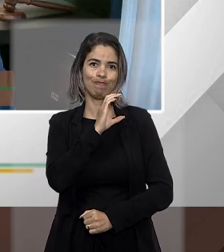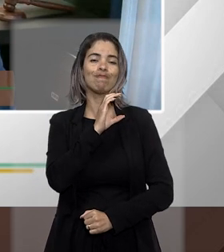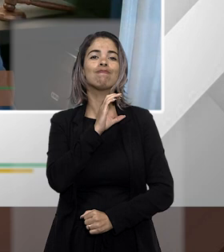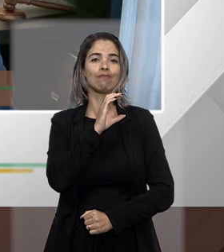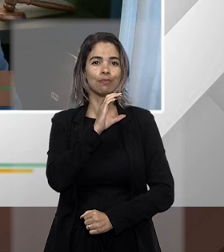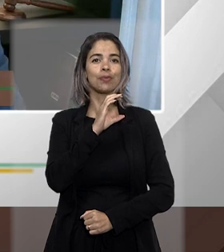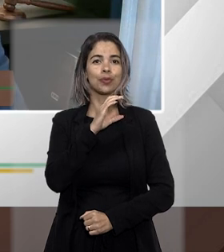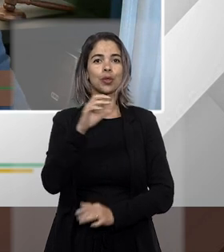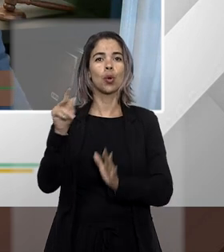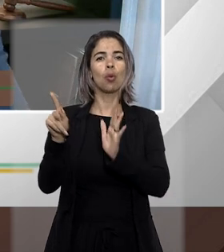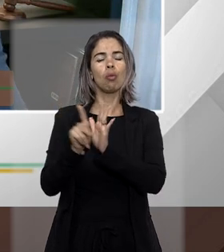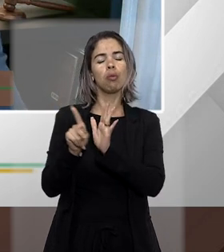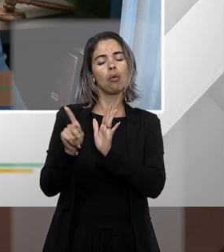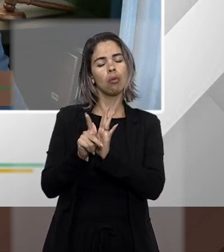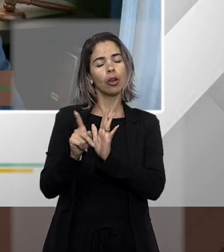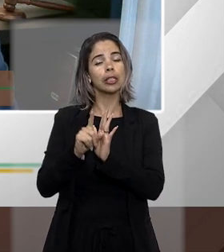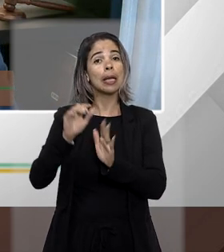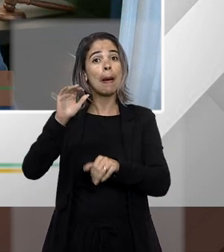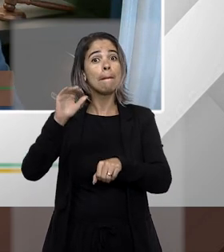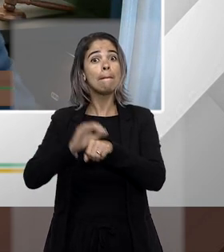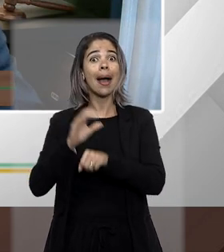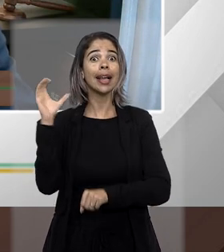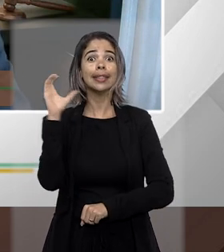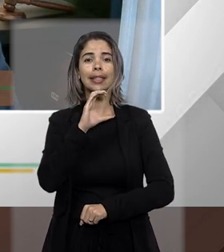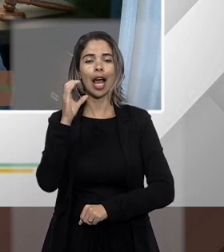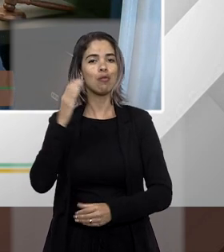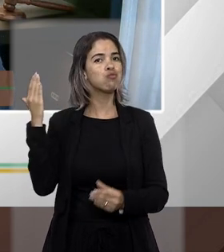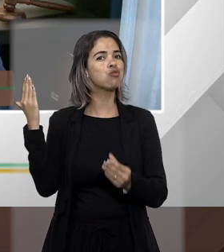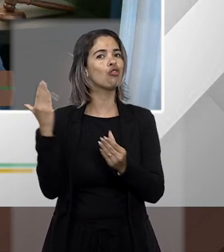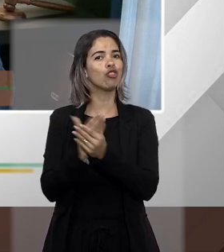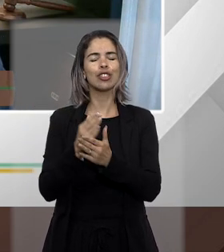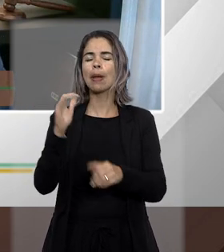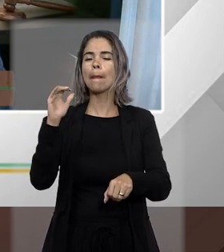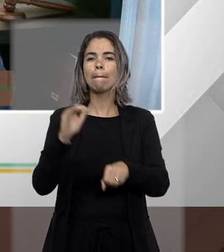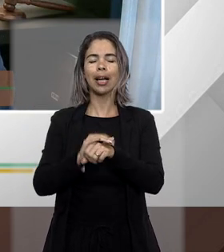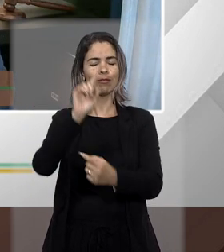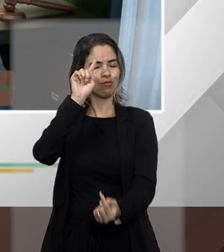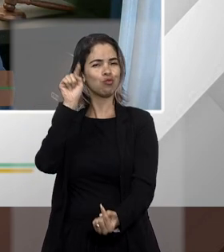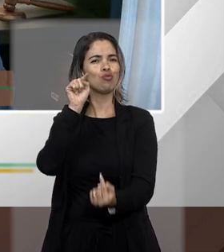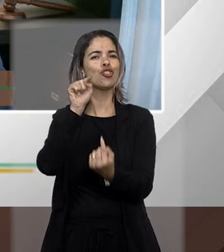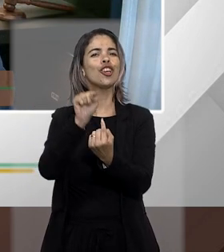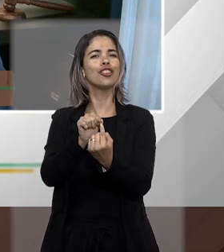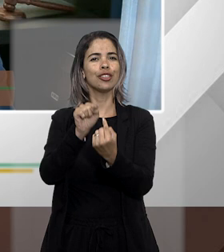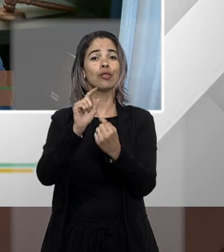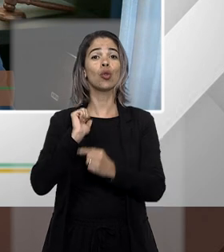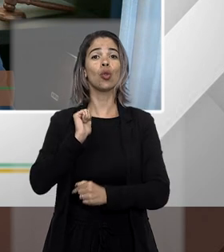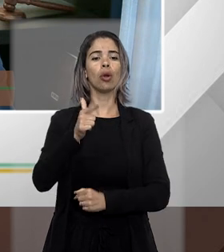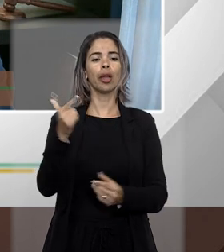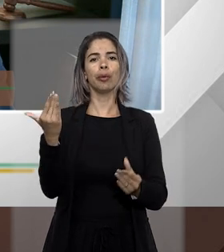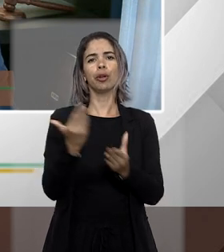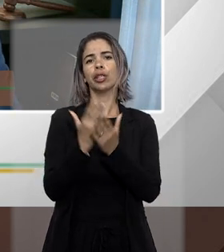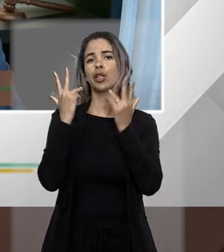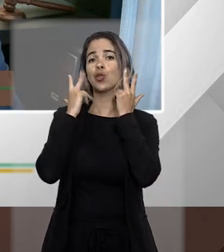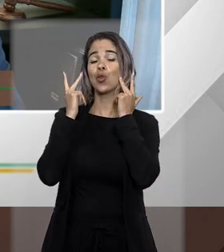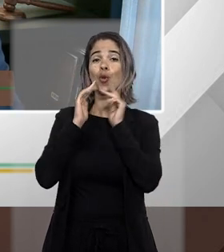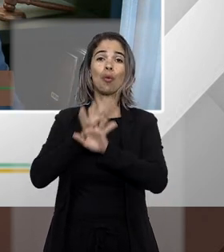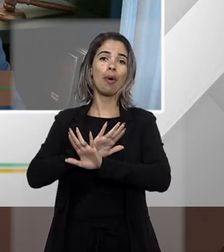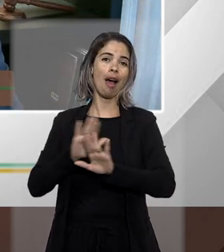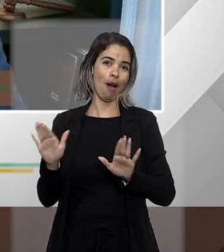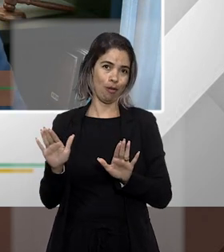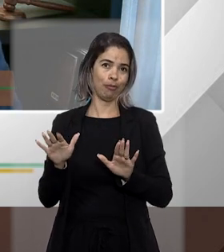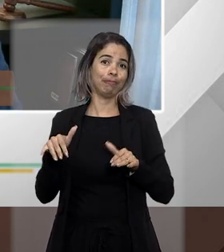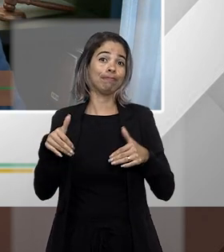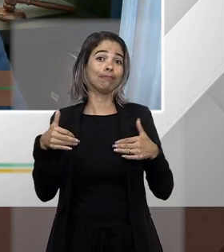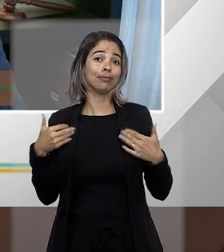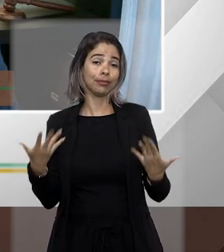celere e mais efetivo do que a ação do procedimento comum então não cabe ter